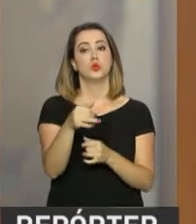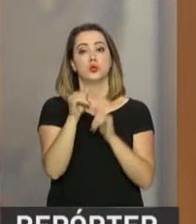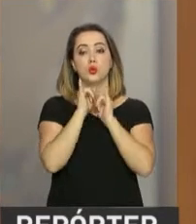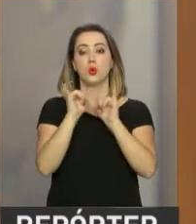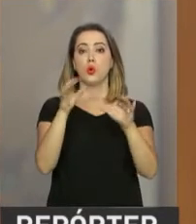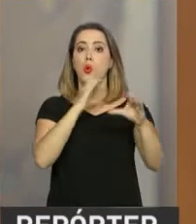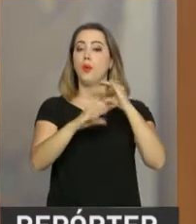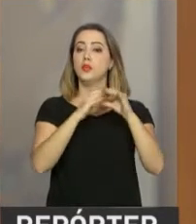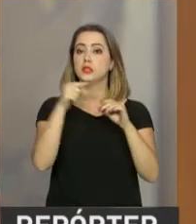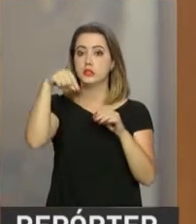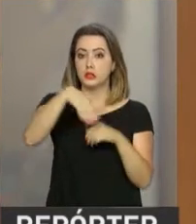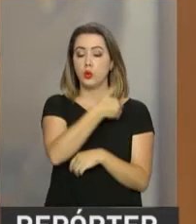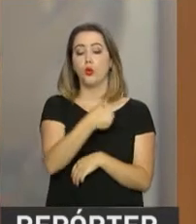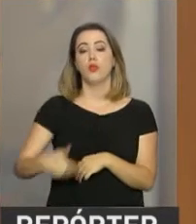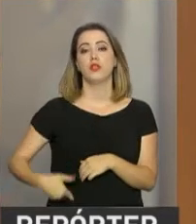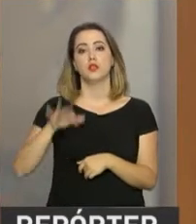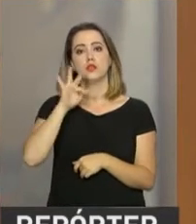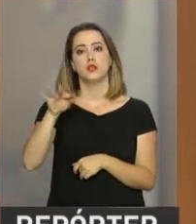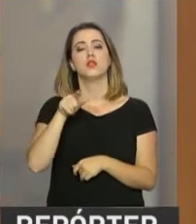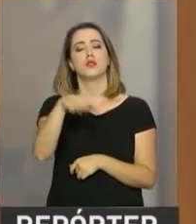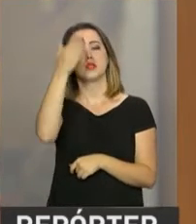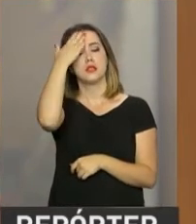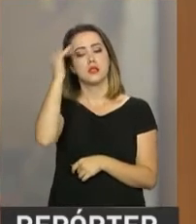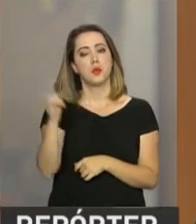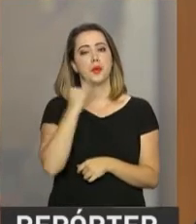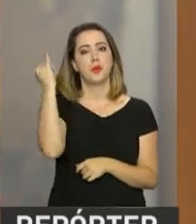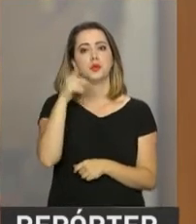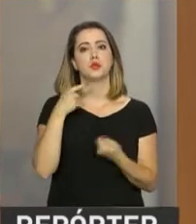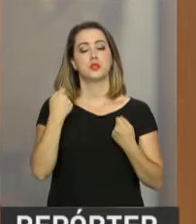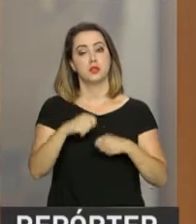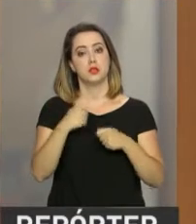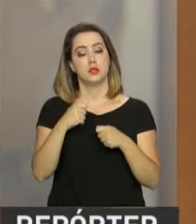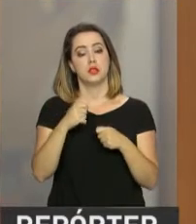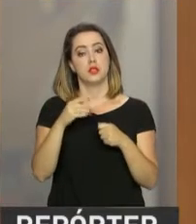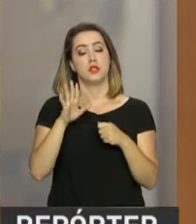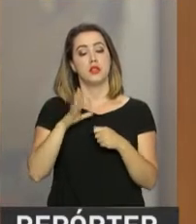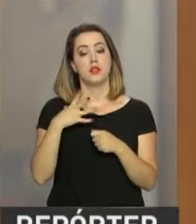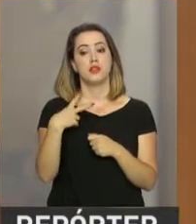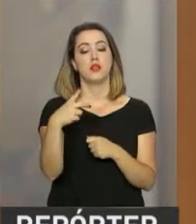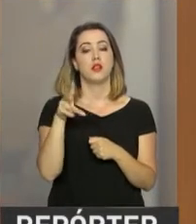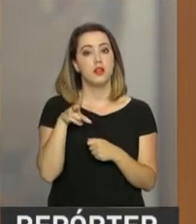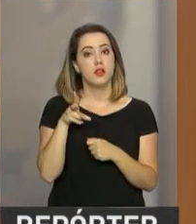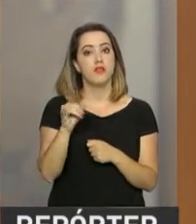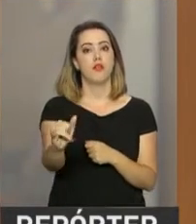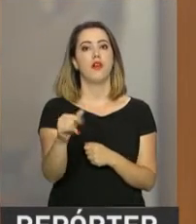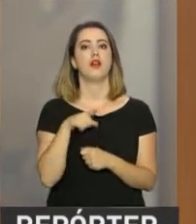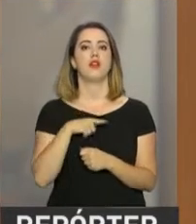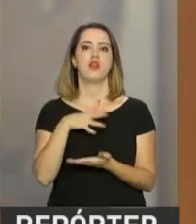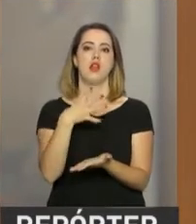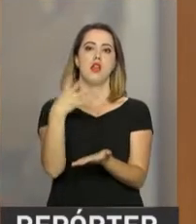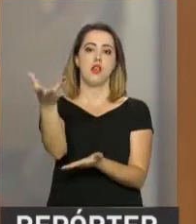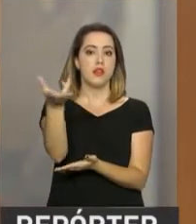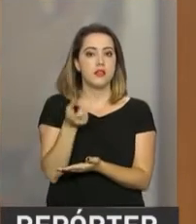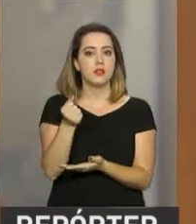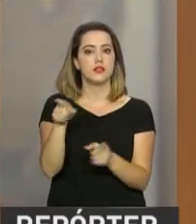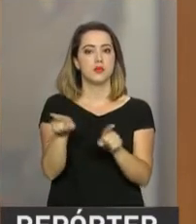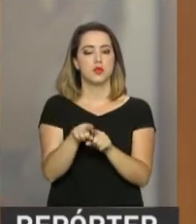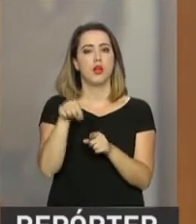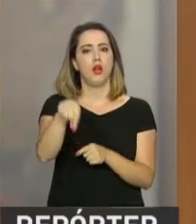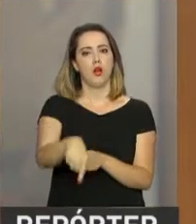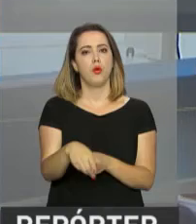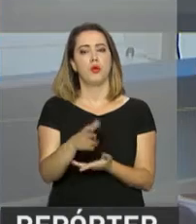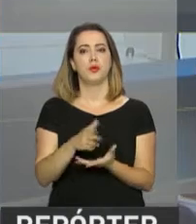saberá a importância que você deverá receber para este fim de ano. Quem sabe até para pagar o